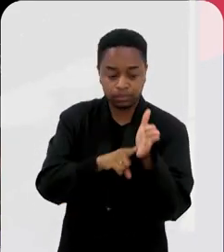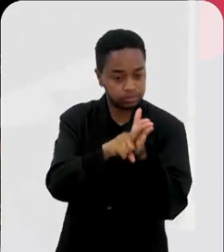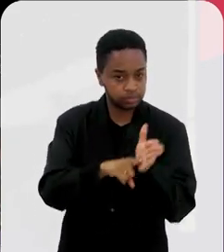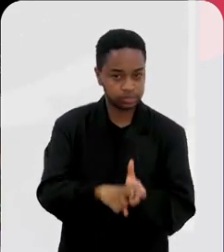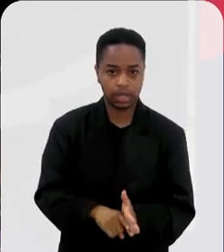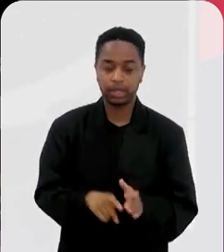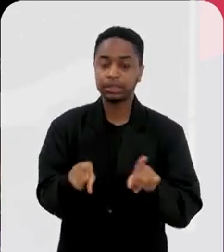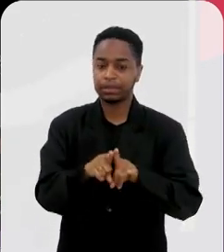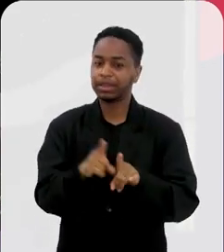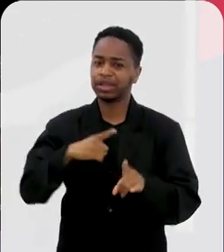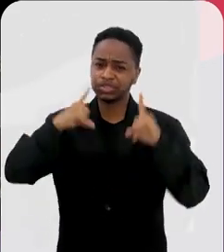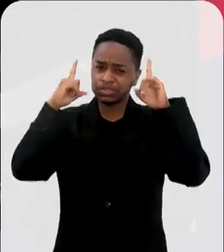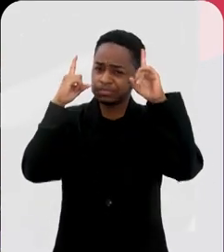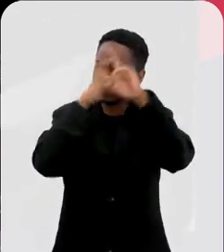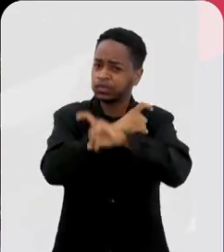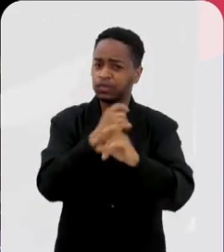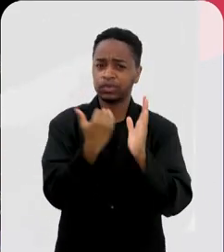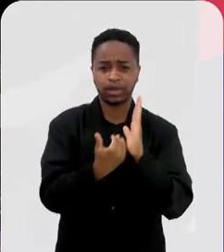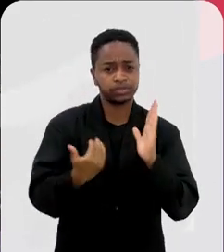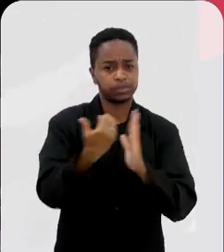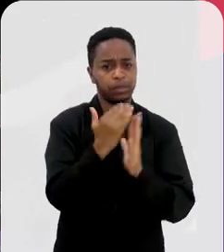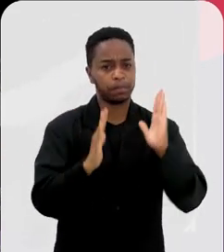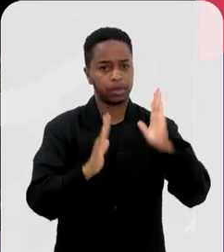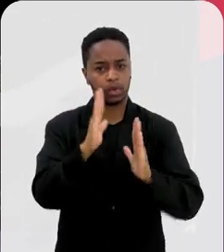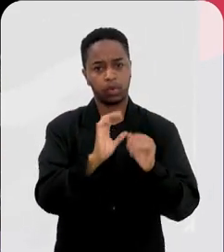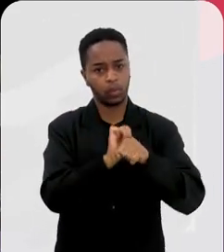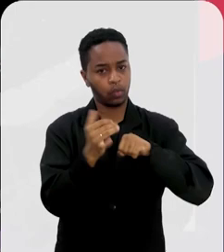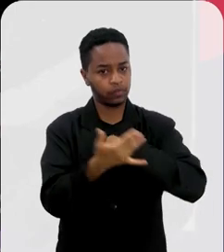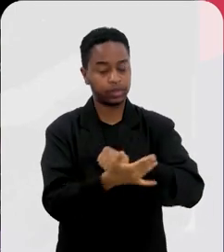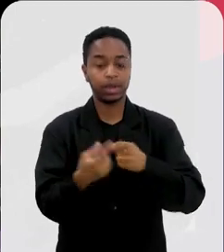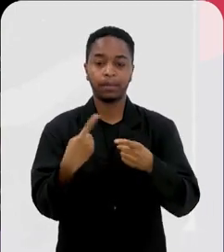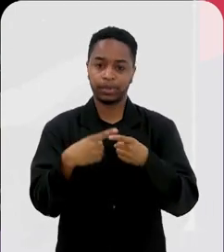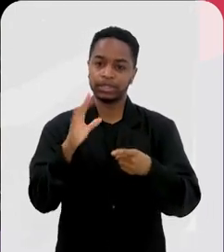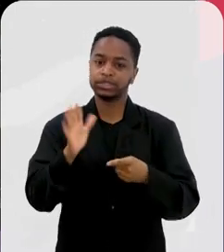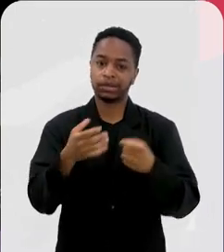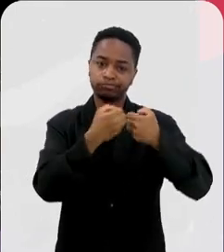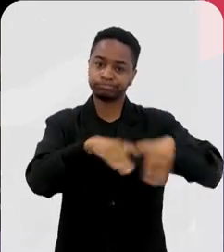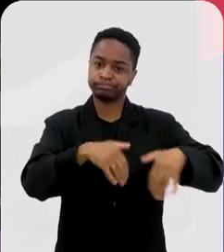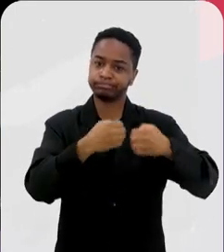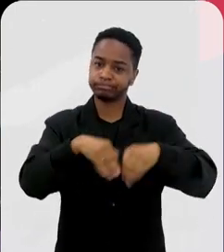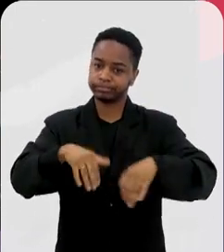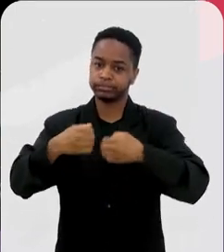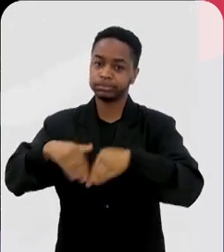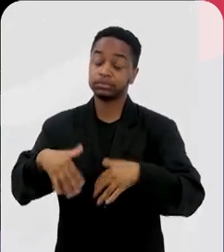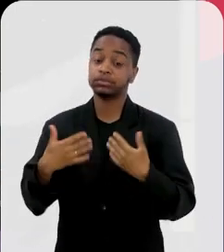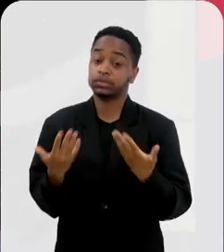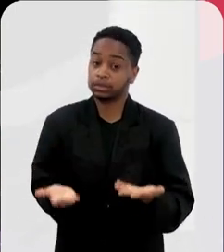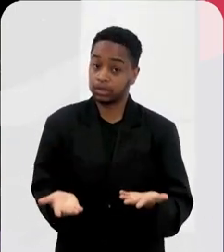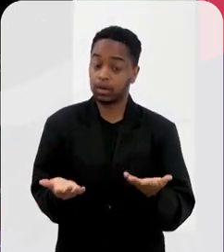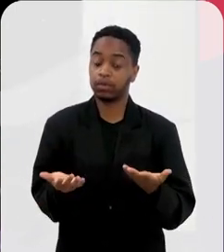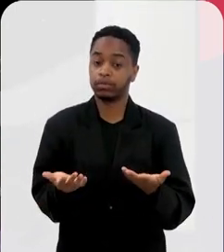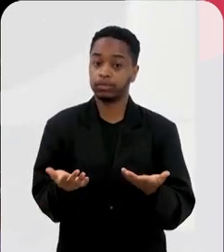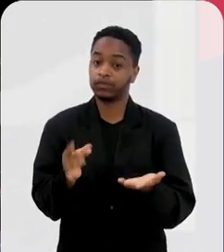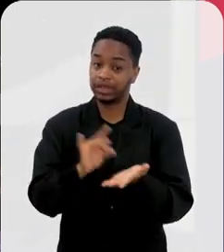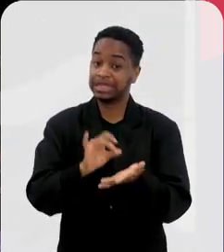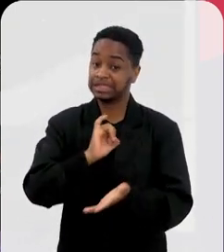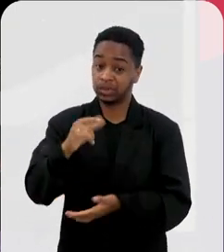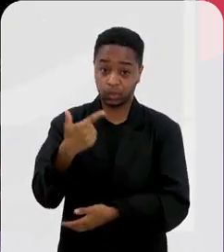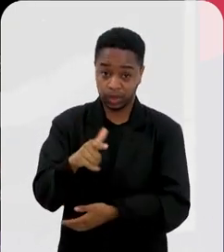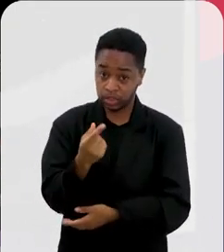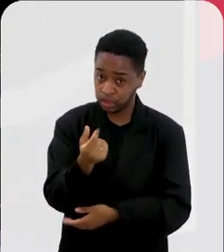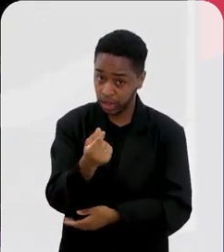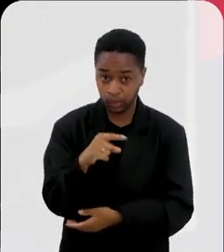mais rápido e a dificuldade maior que a gente teve na pandemia do Covid porque já estava tudo sucateado. Então,